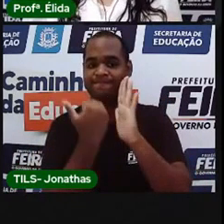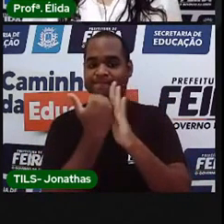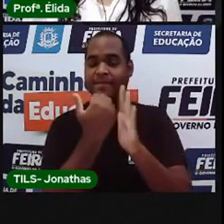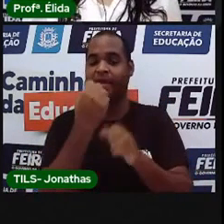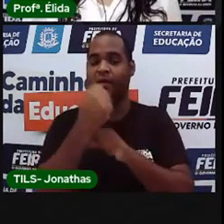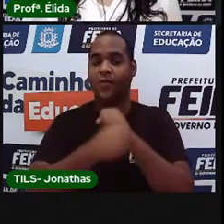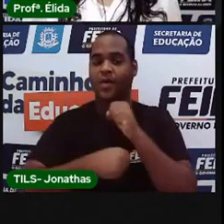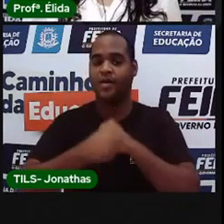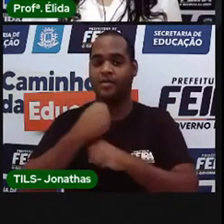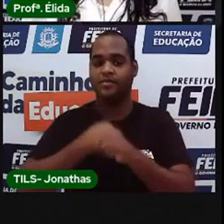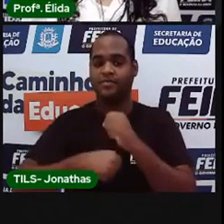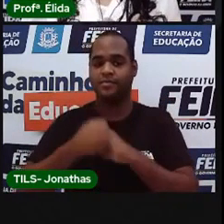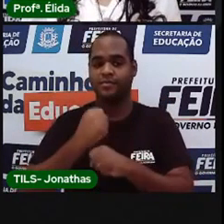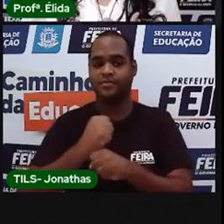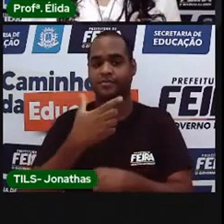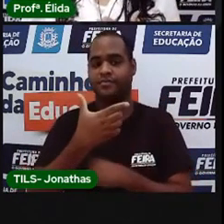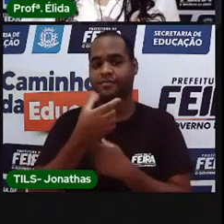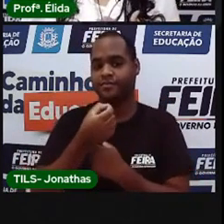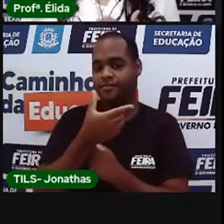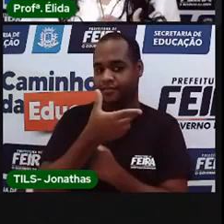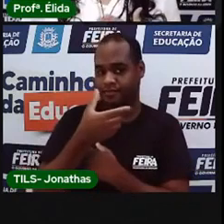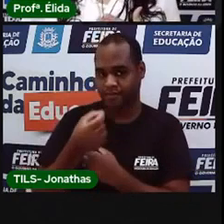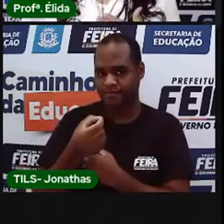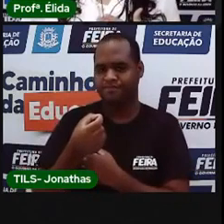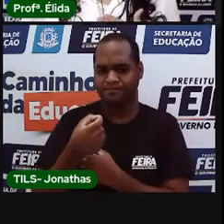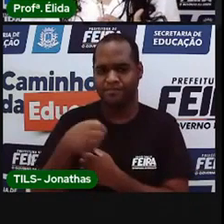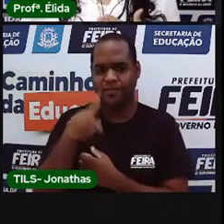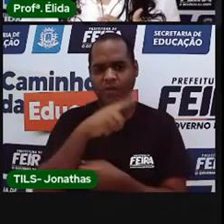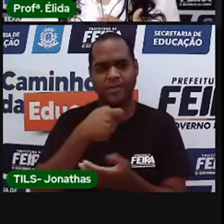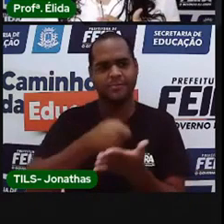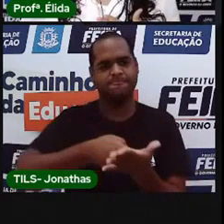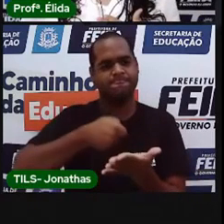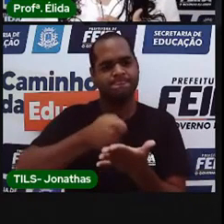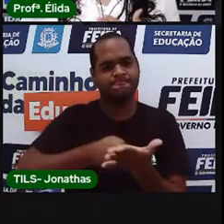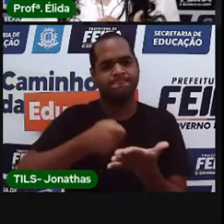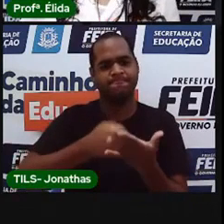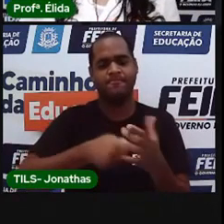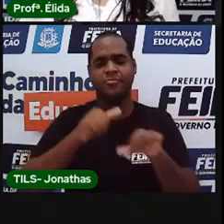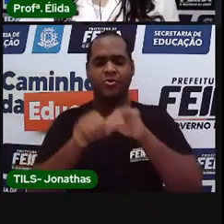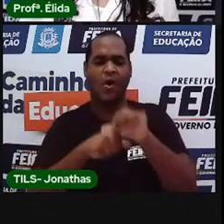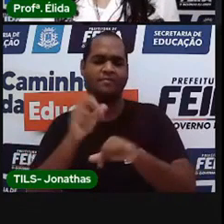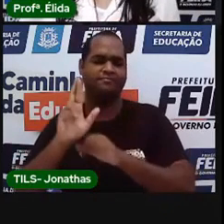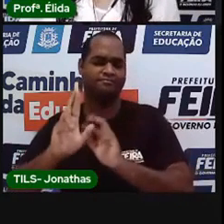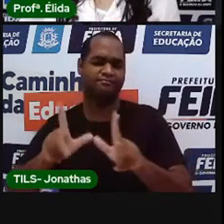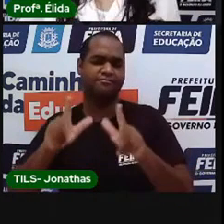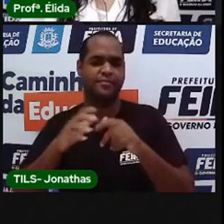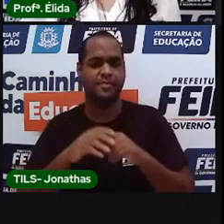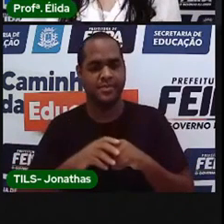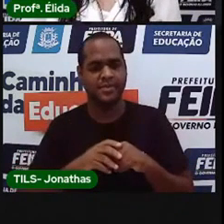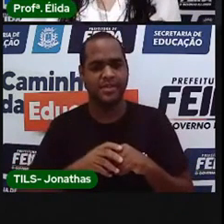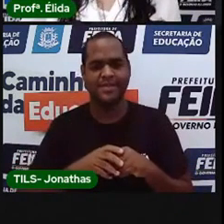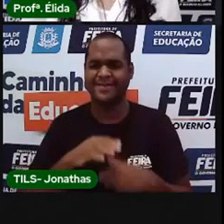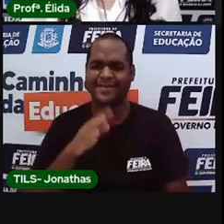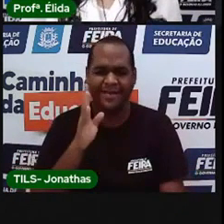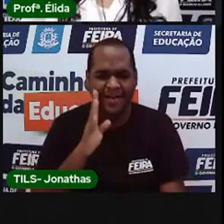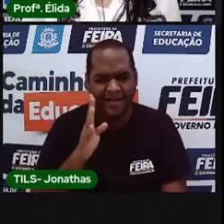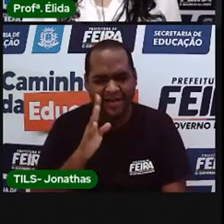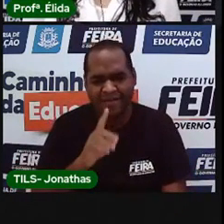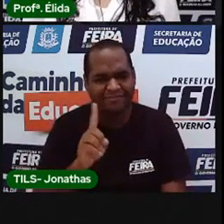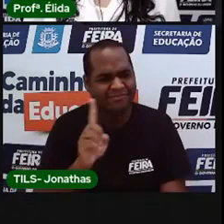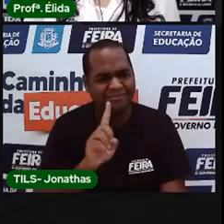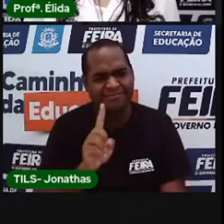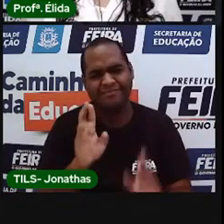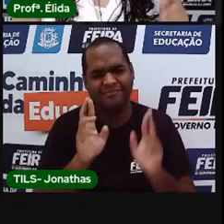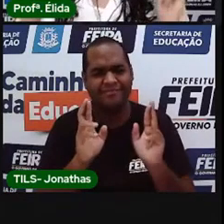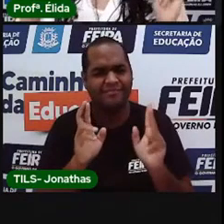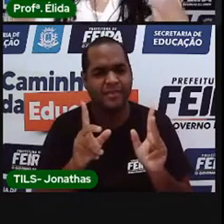Brasil em 2020. Todos nós fomos obrigados a mudar a nossa rotina. E isso não foi legal. Nós